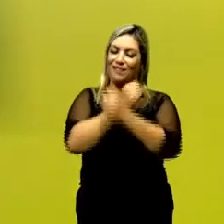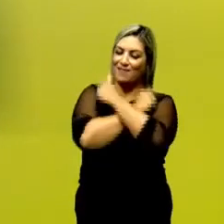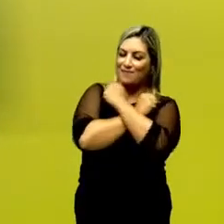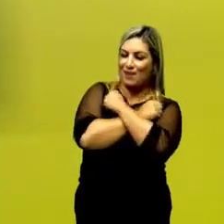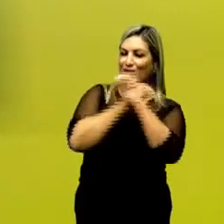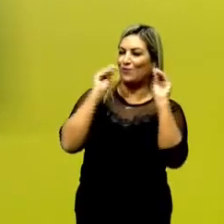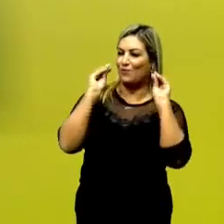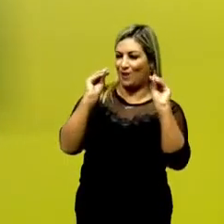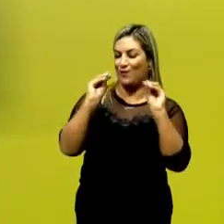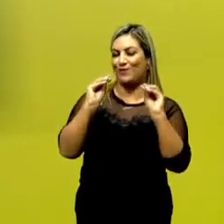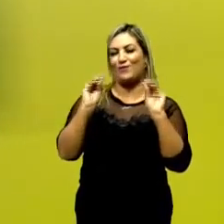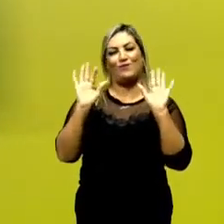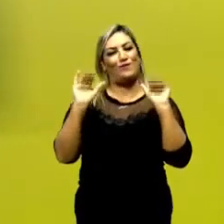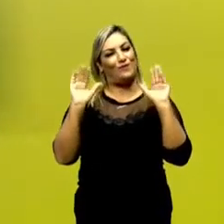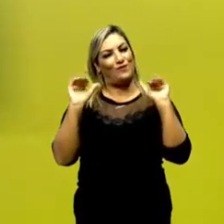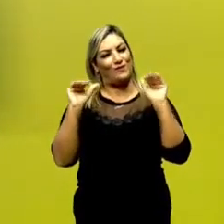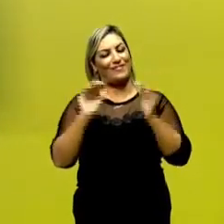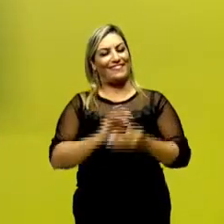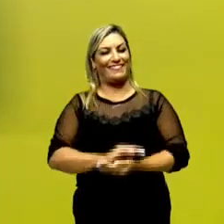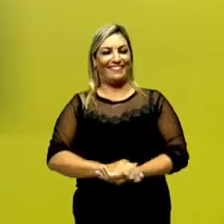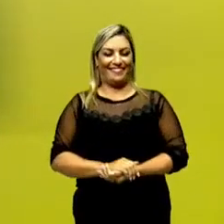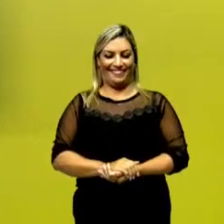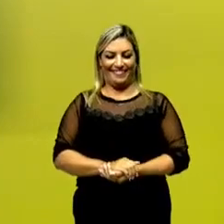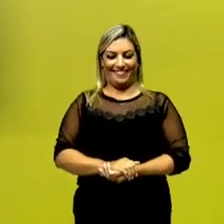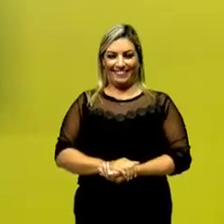abraço, beijo no coração e até a próxima!